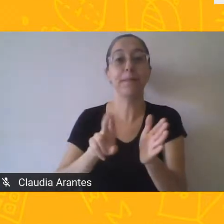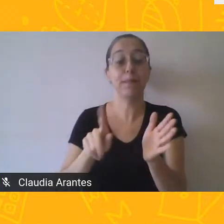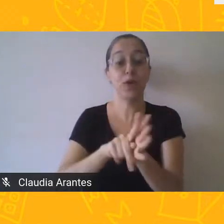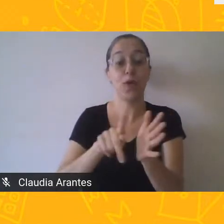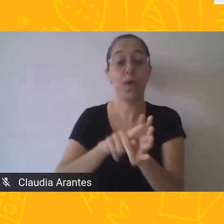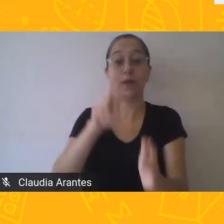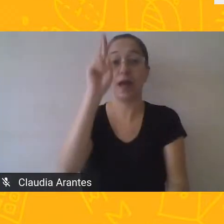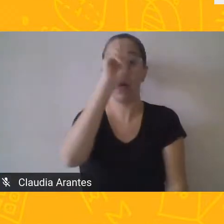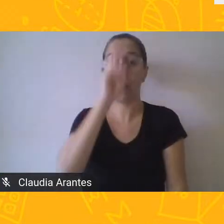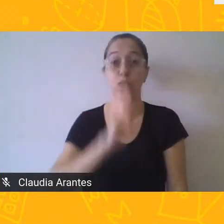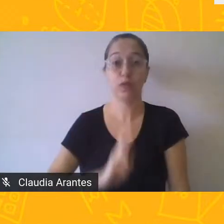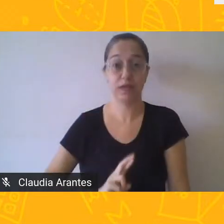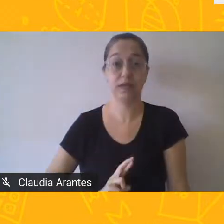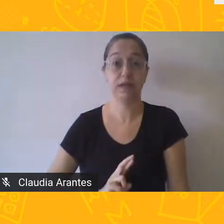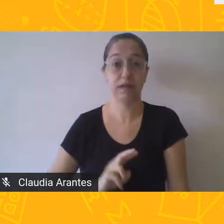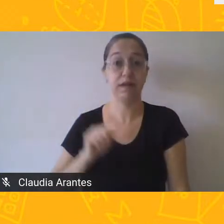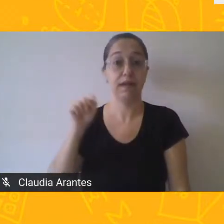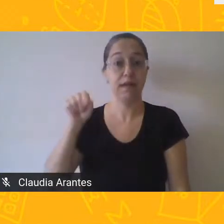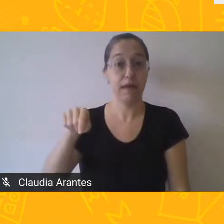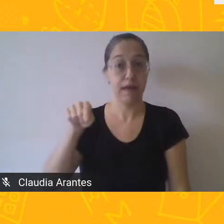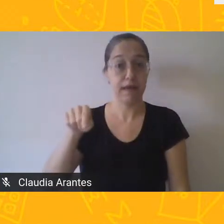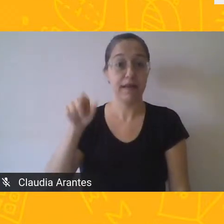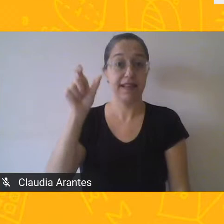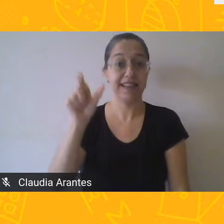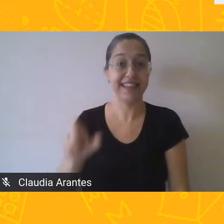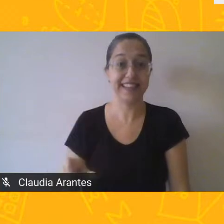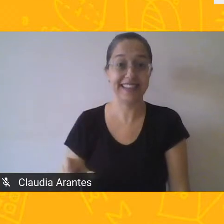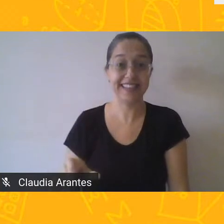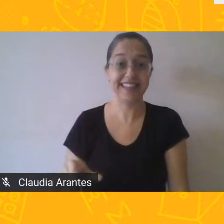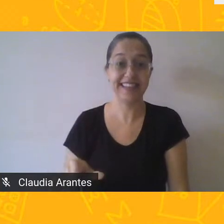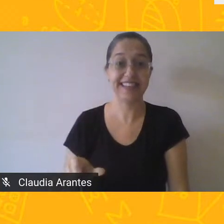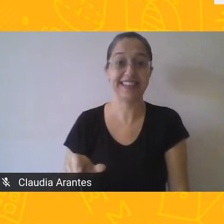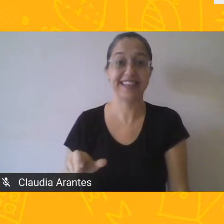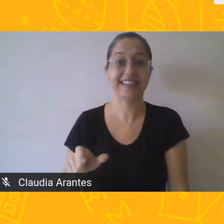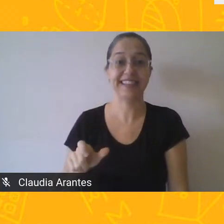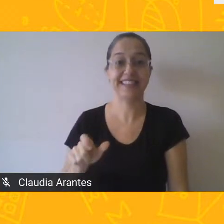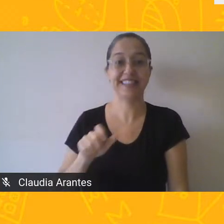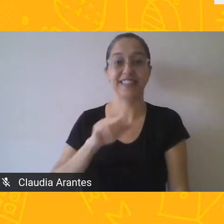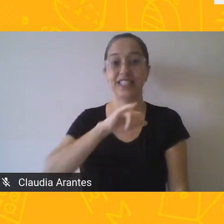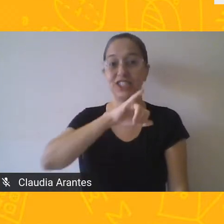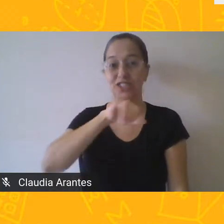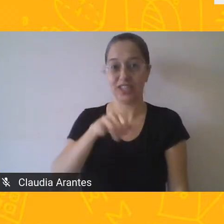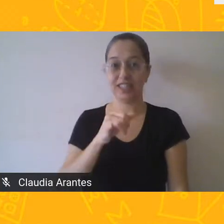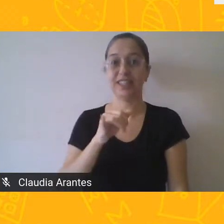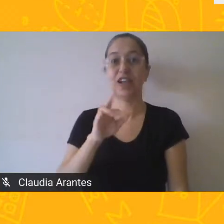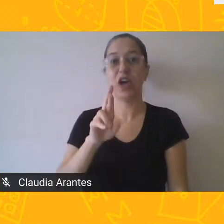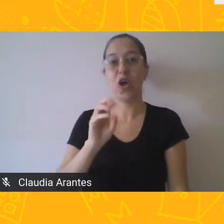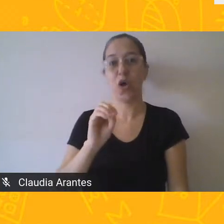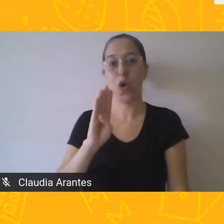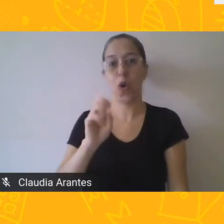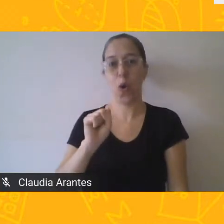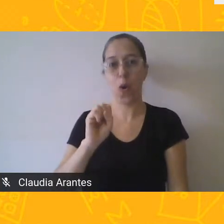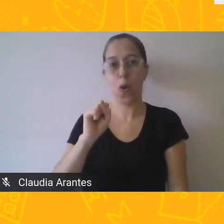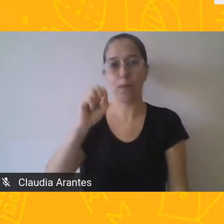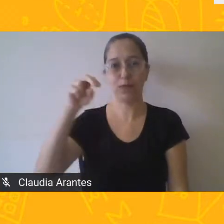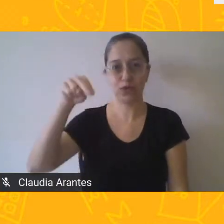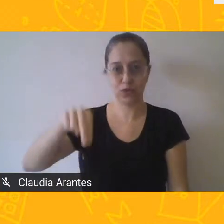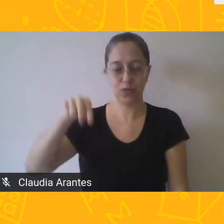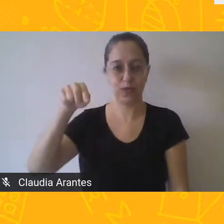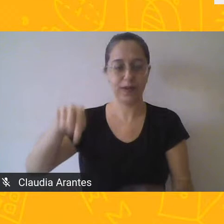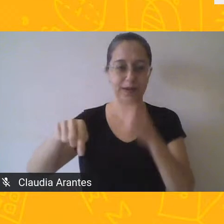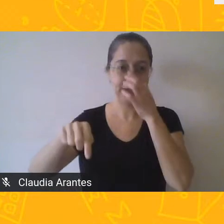Jakobson, mas escreve-se Jakobson. Na teoria da comunicação,